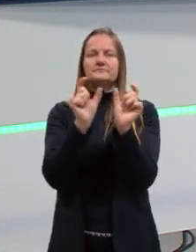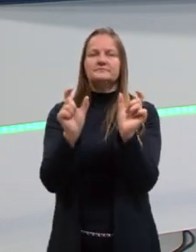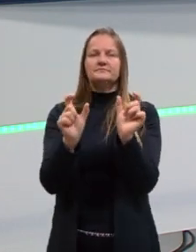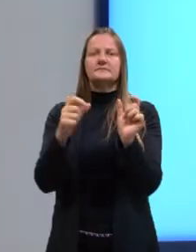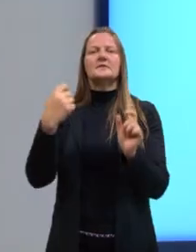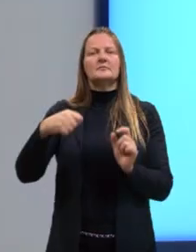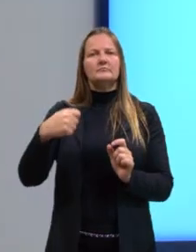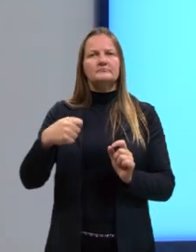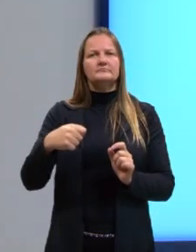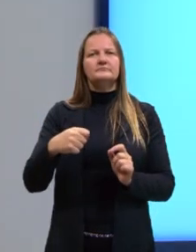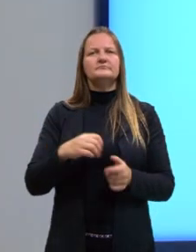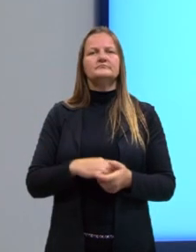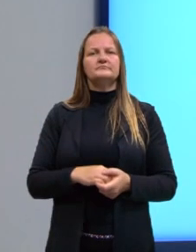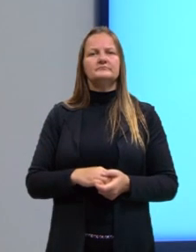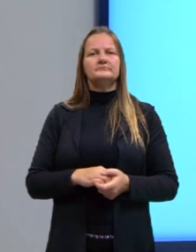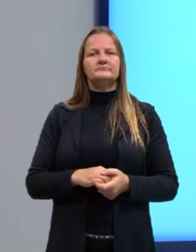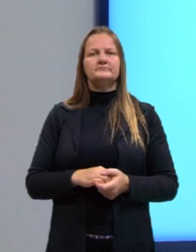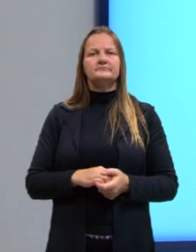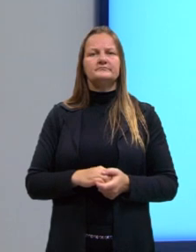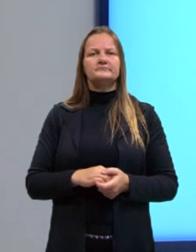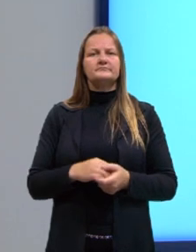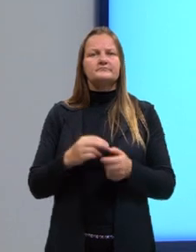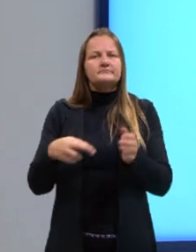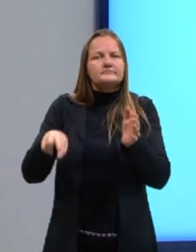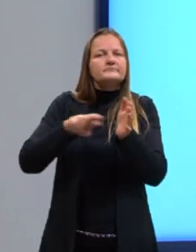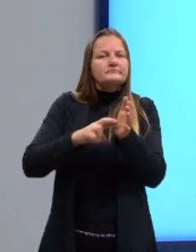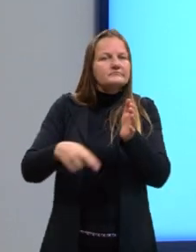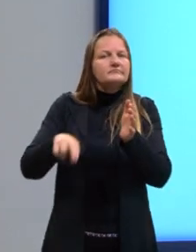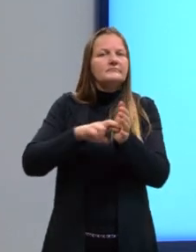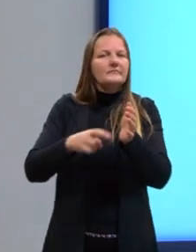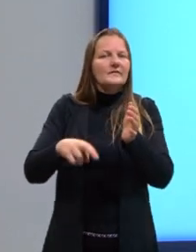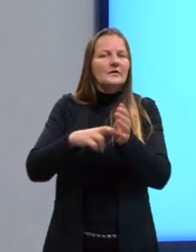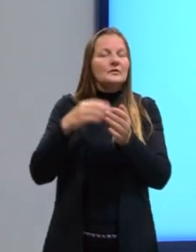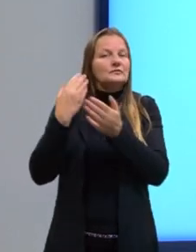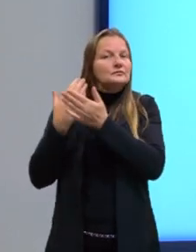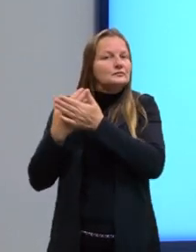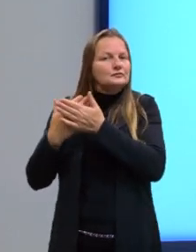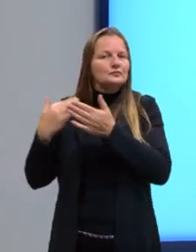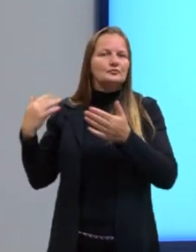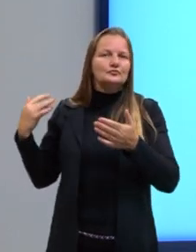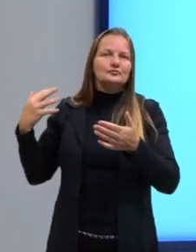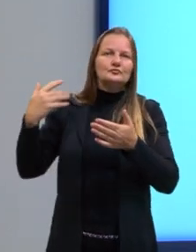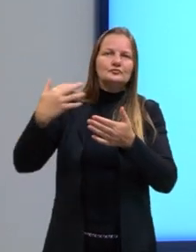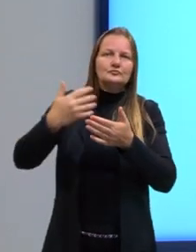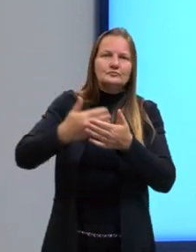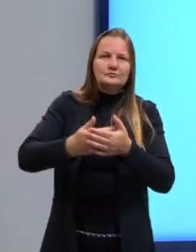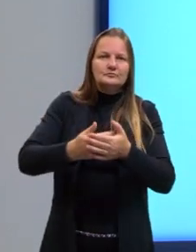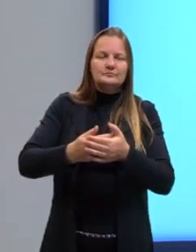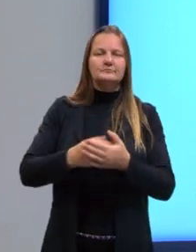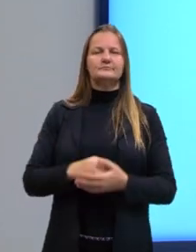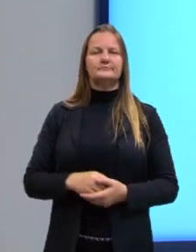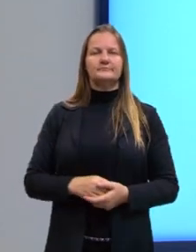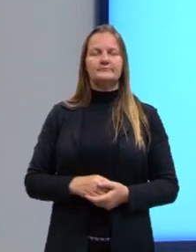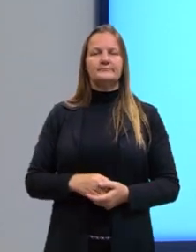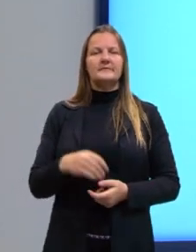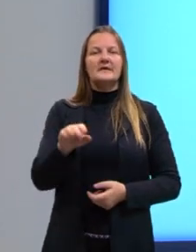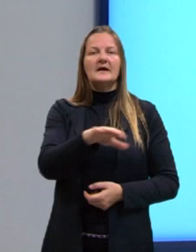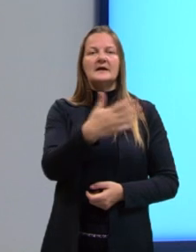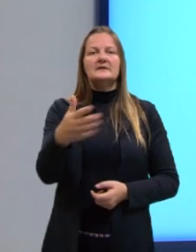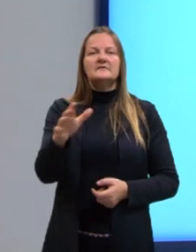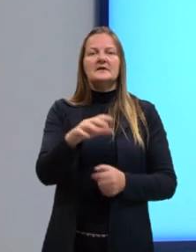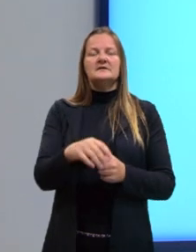eu preciso ir recapitulando ao longo do meu estudo. Nem sempre o